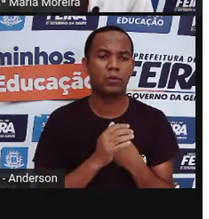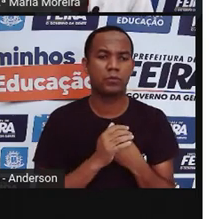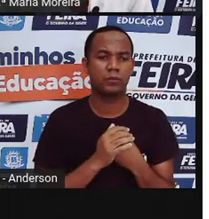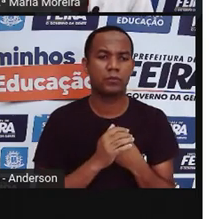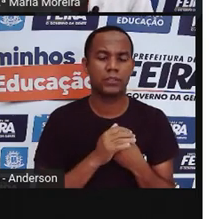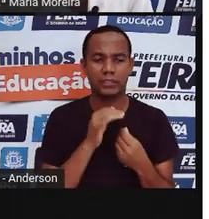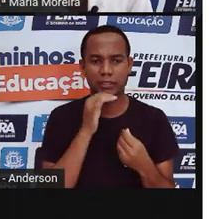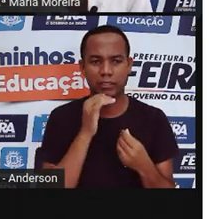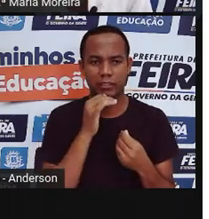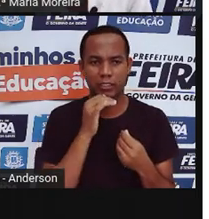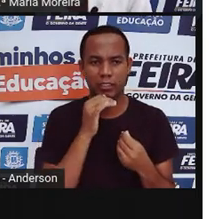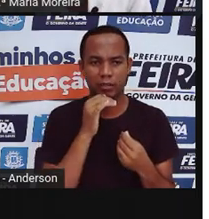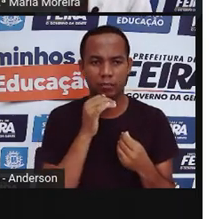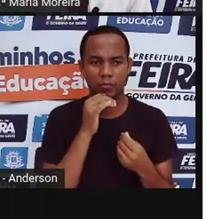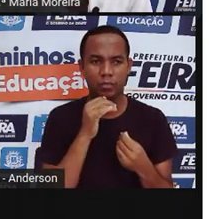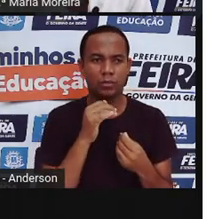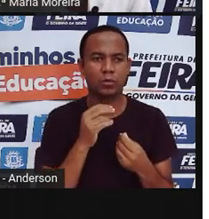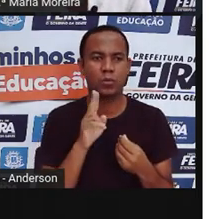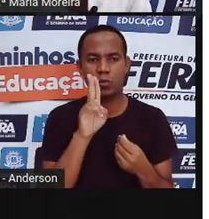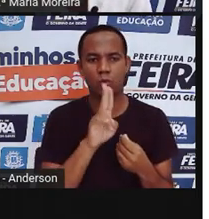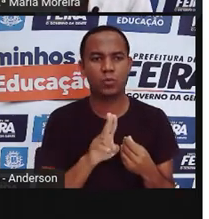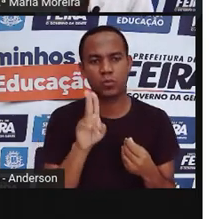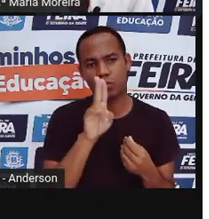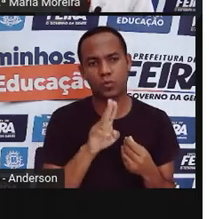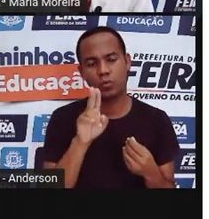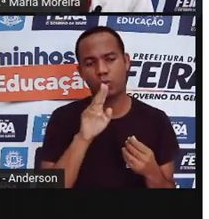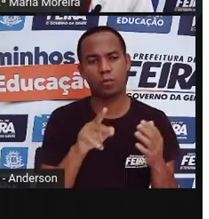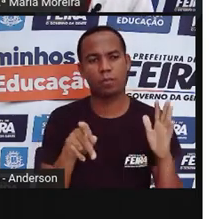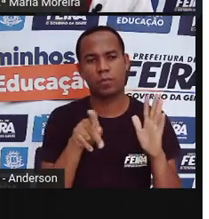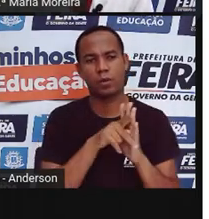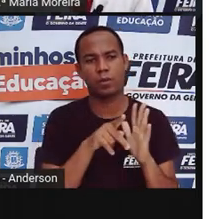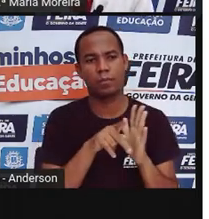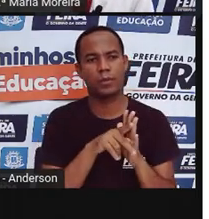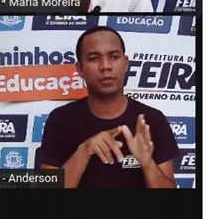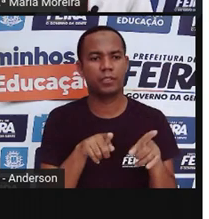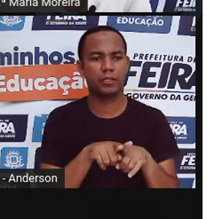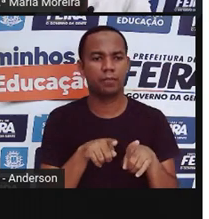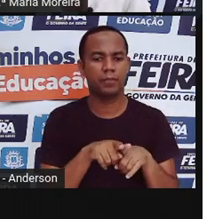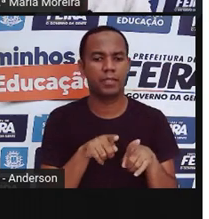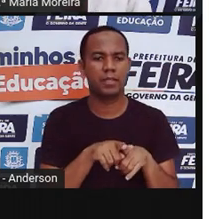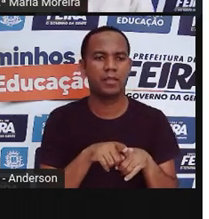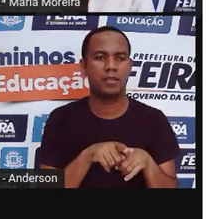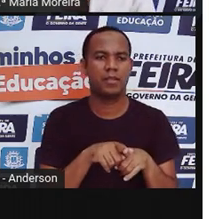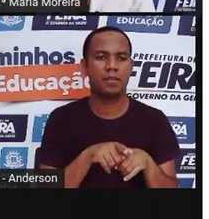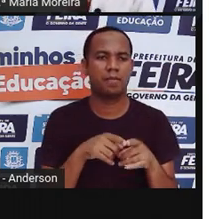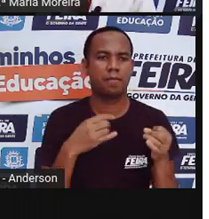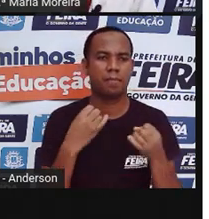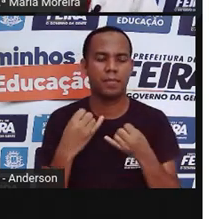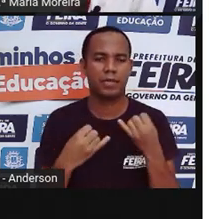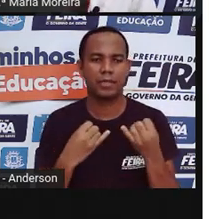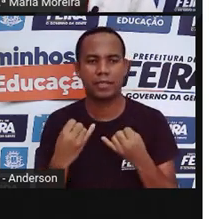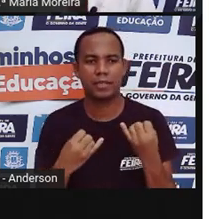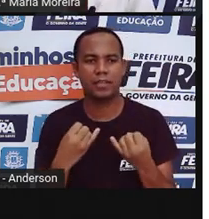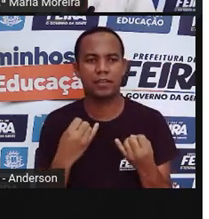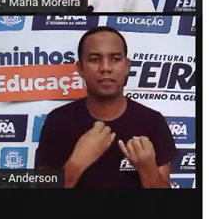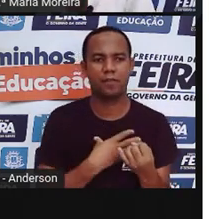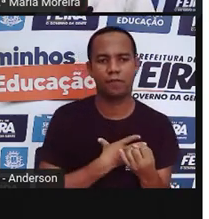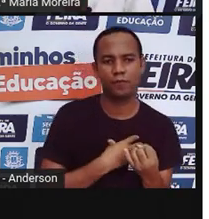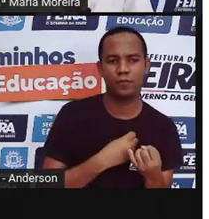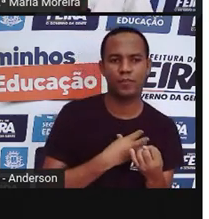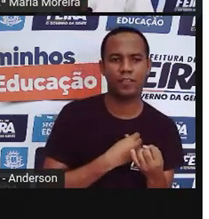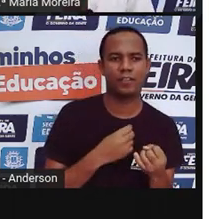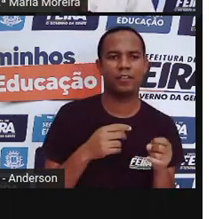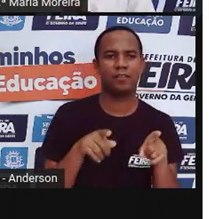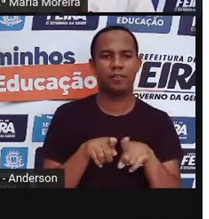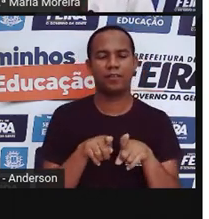geral elas eram voltadas para o uso próprio, assim como os brinquedos. Então as mães faziam os brinquedos para os seus filhos, as avós, as